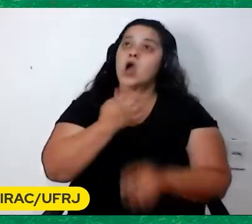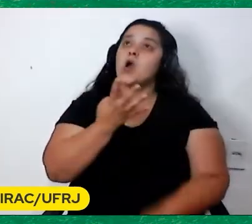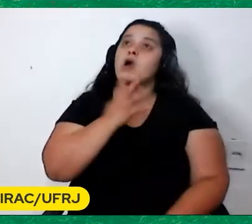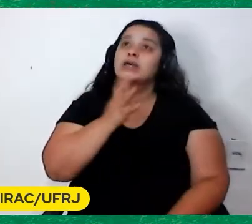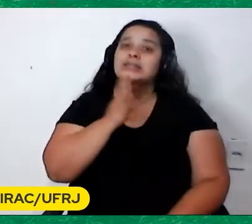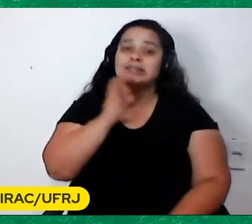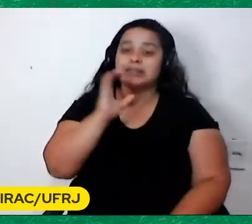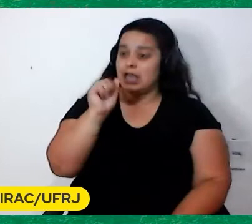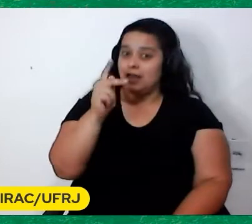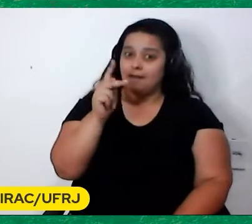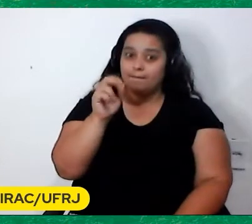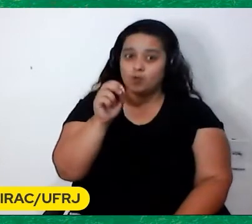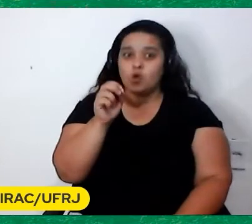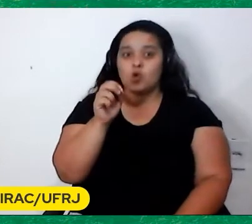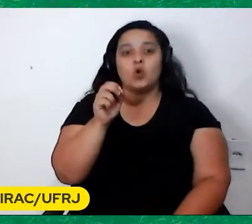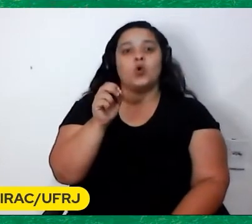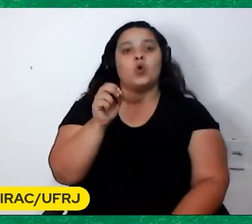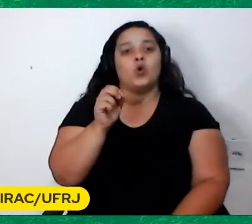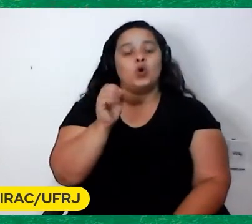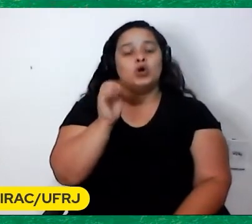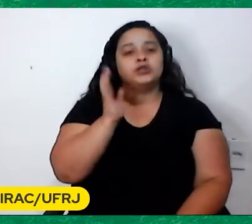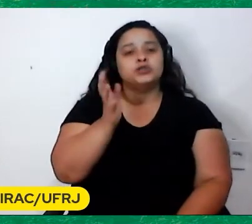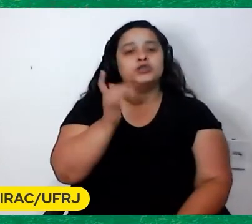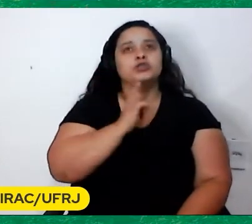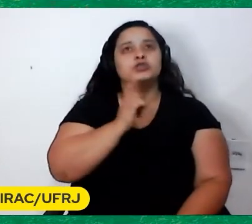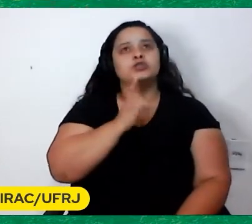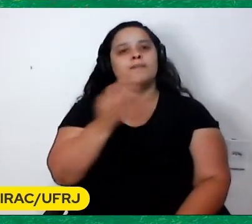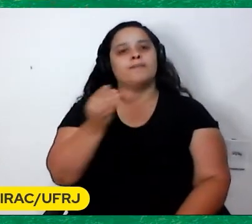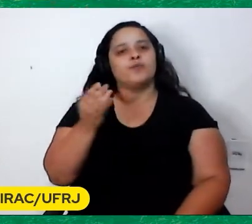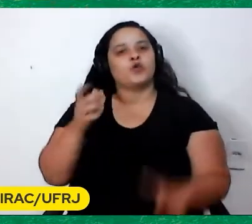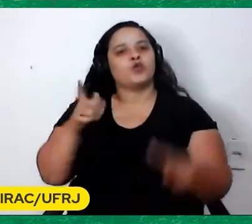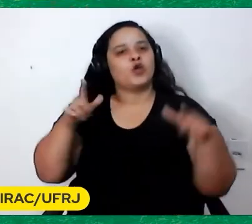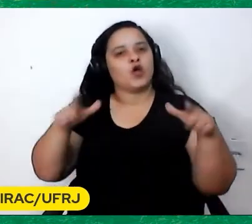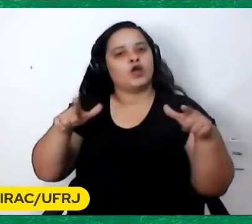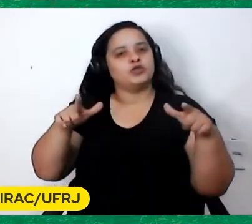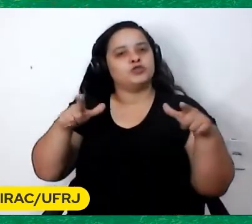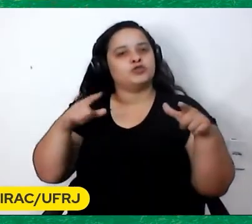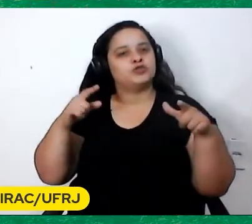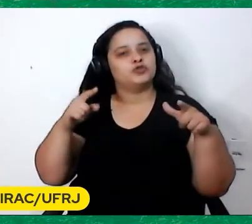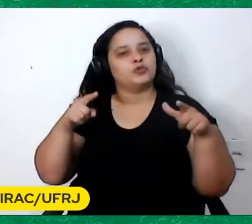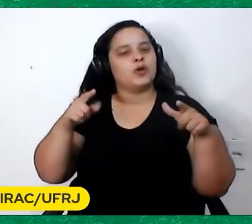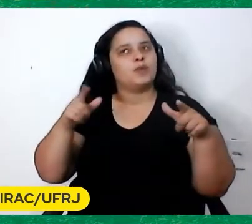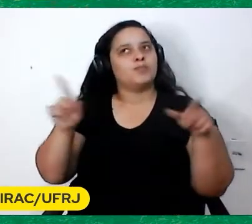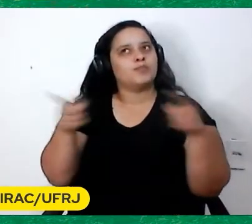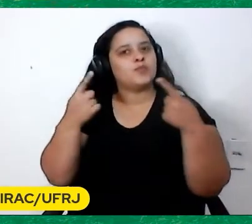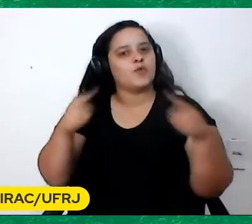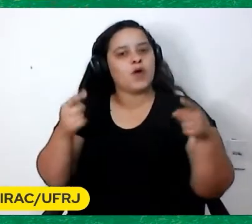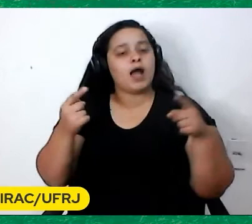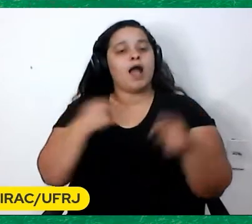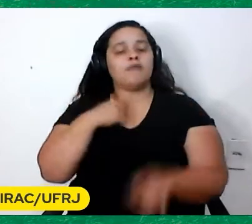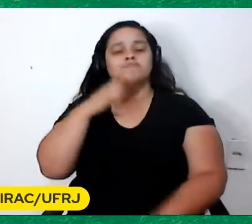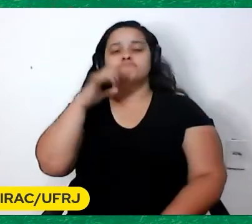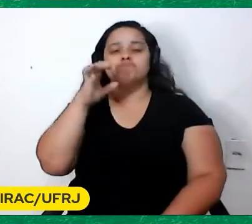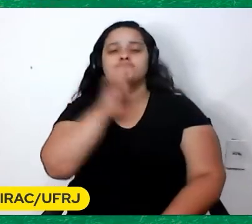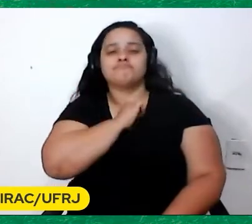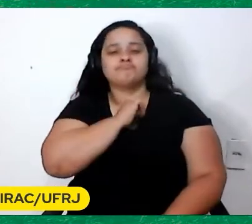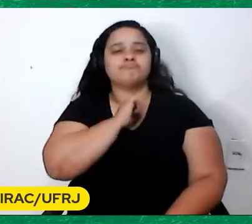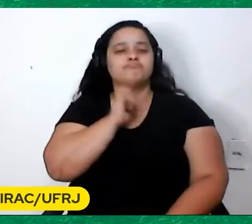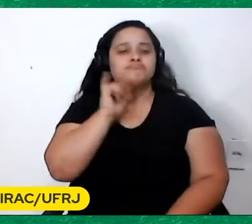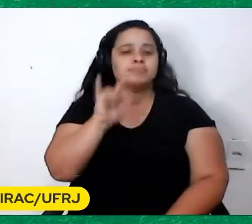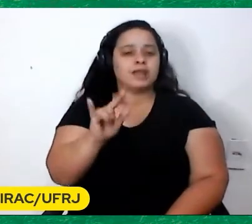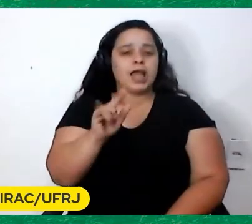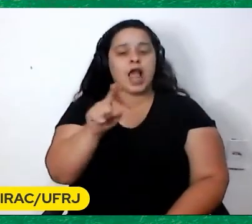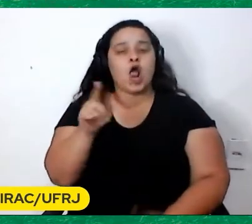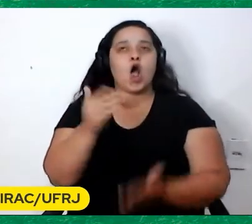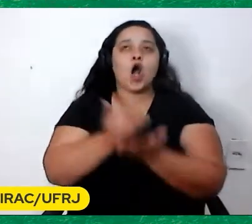tinha Eu tinha A gente tinha muitos discos De Lupicínio E eu era apaixonada Também pelo Lupicínio Então ele começou a escutar